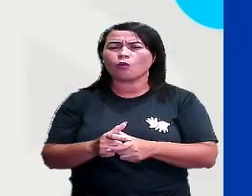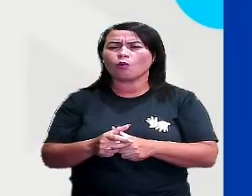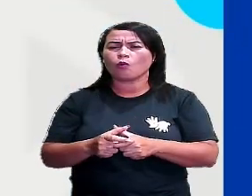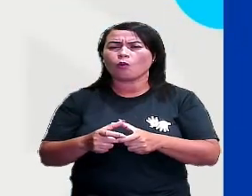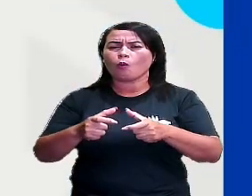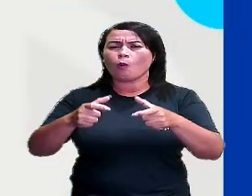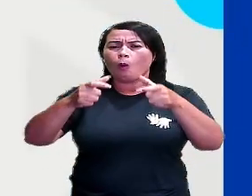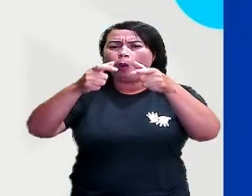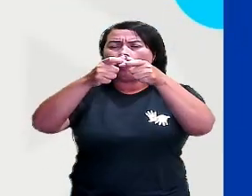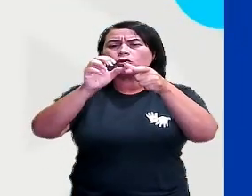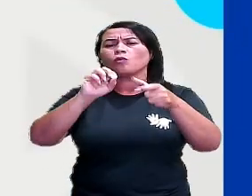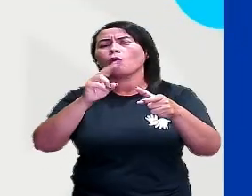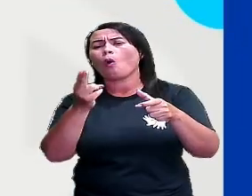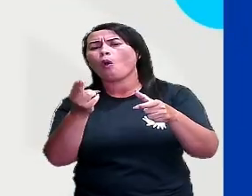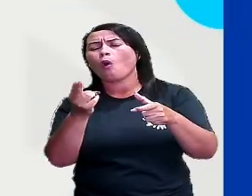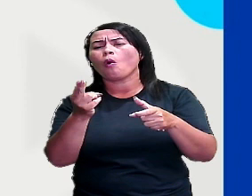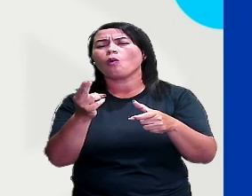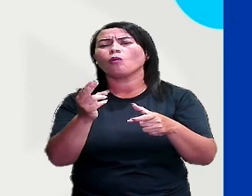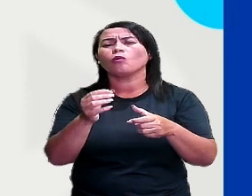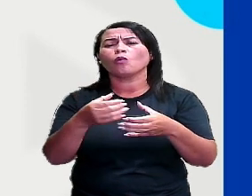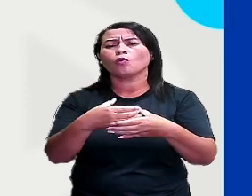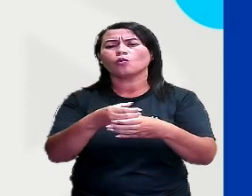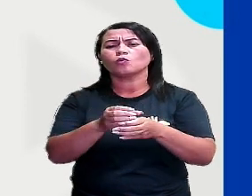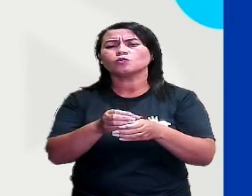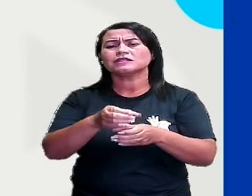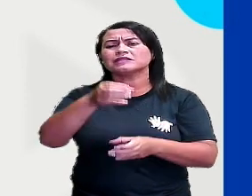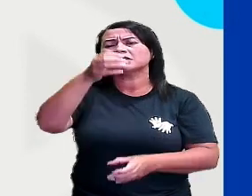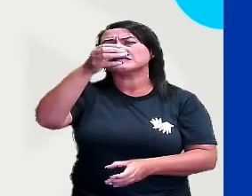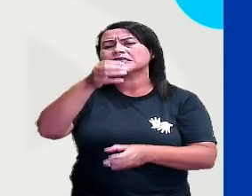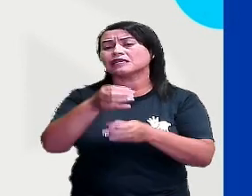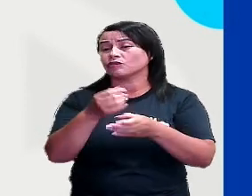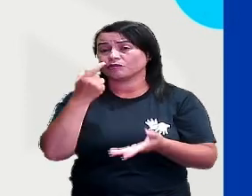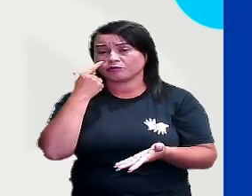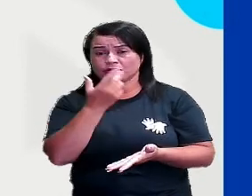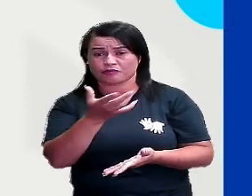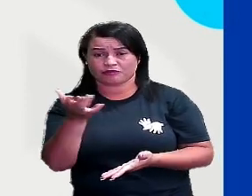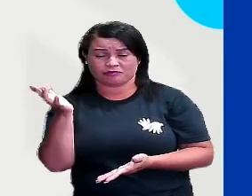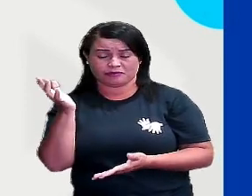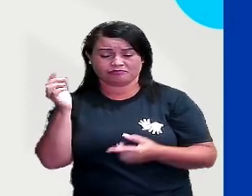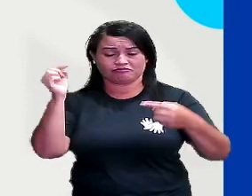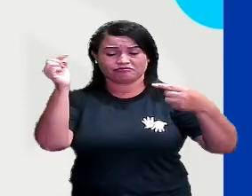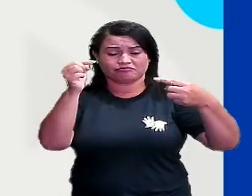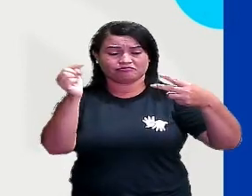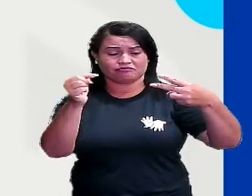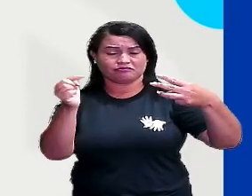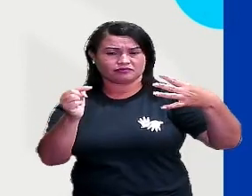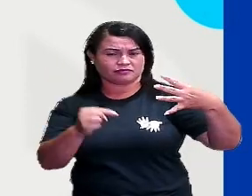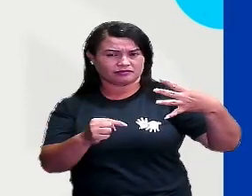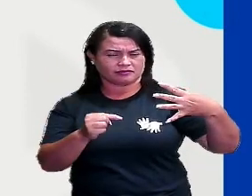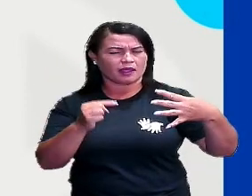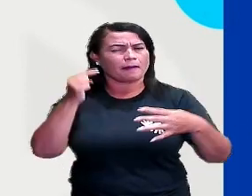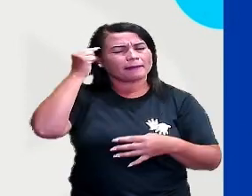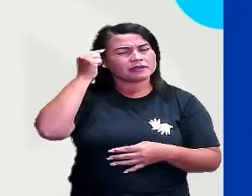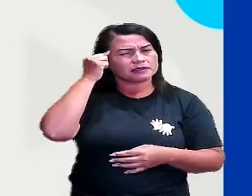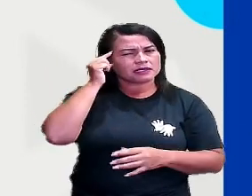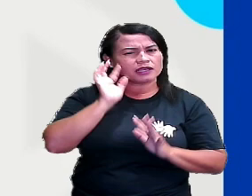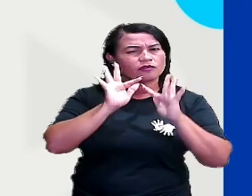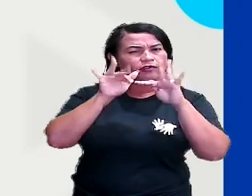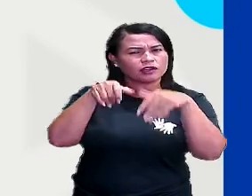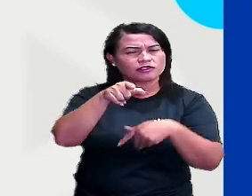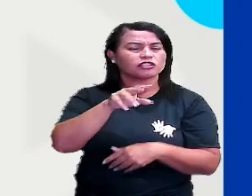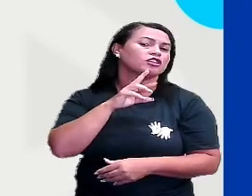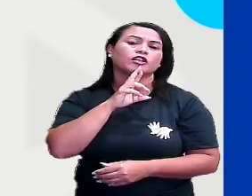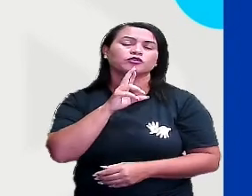olha bem a imagem, vai pensando que no finalzinho, depois da gente ver todo o conteúdo, vocês vão